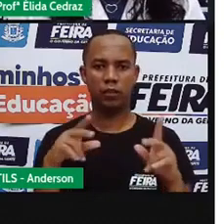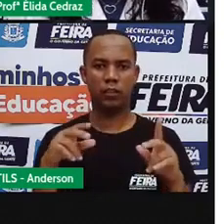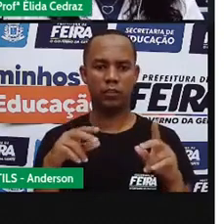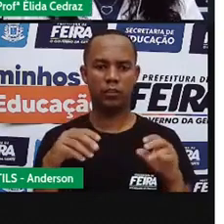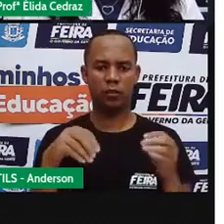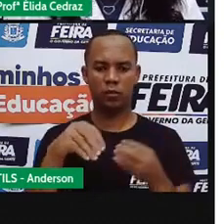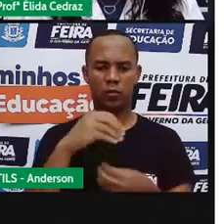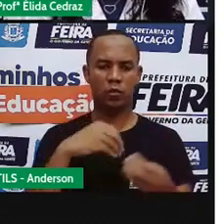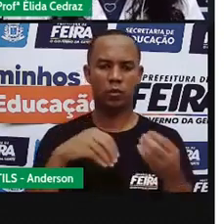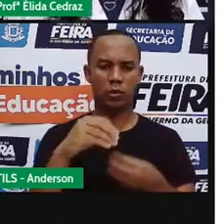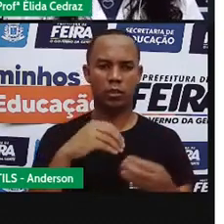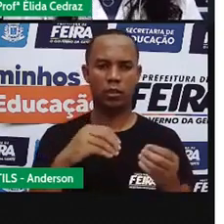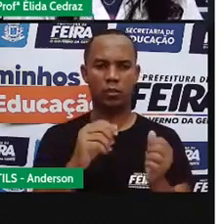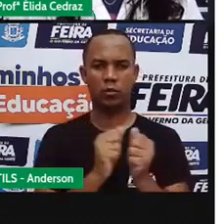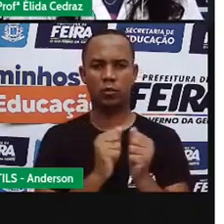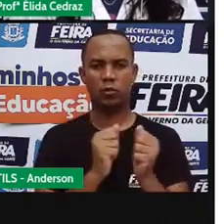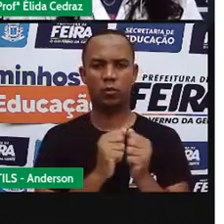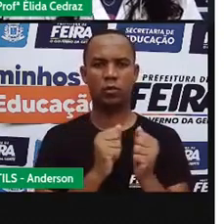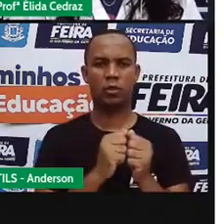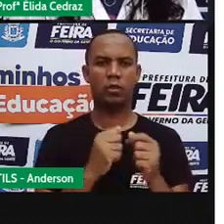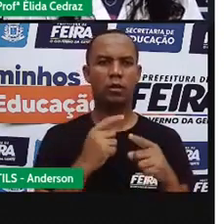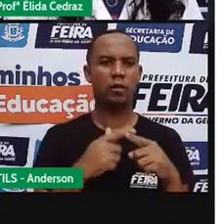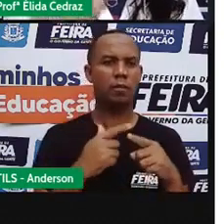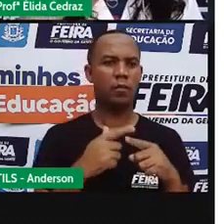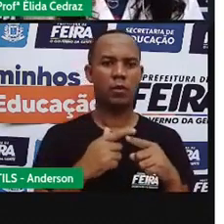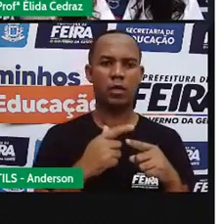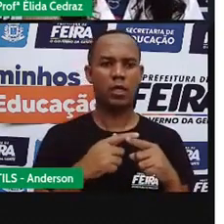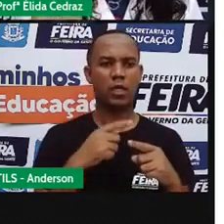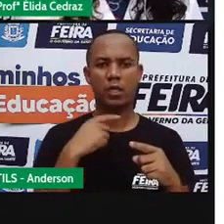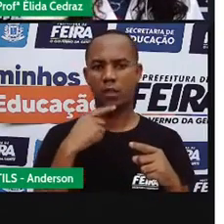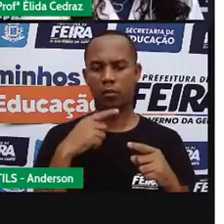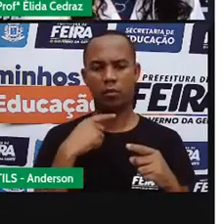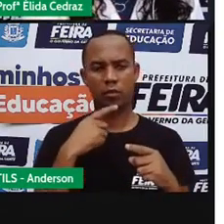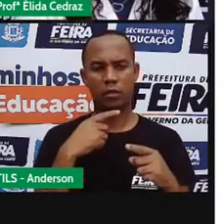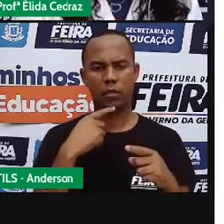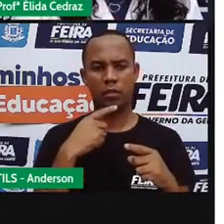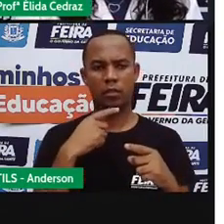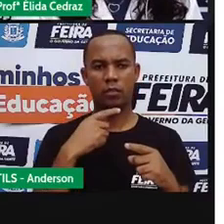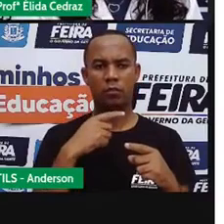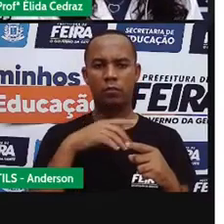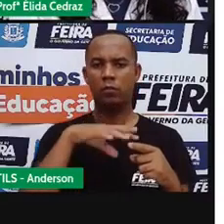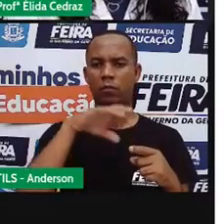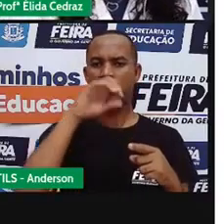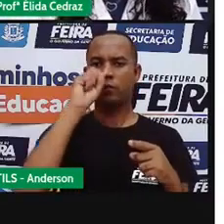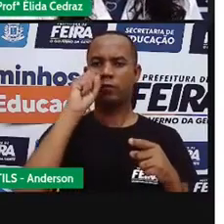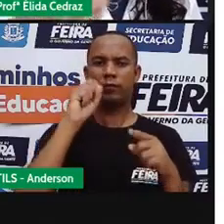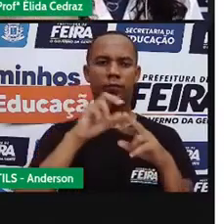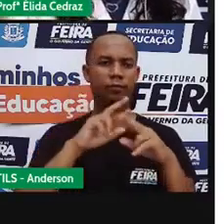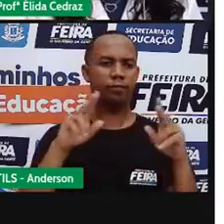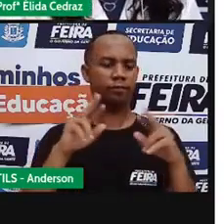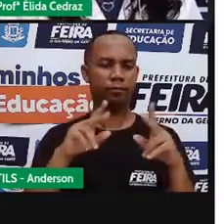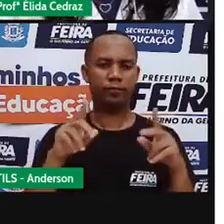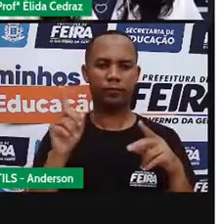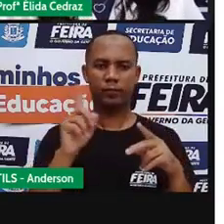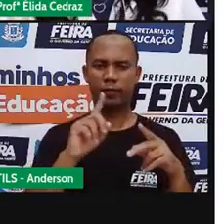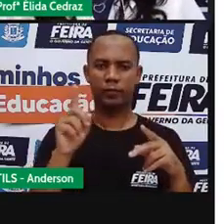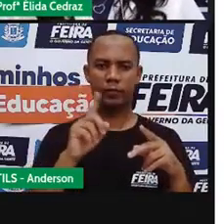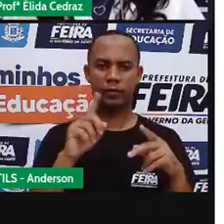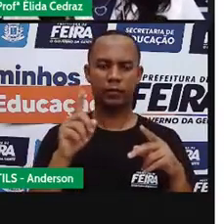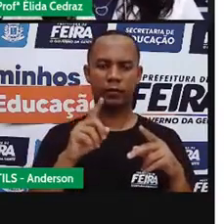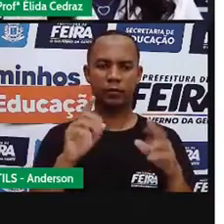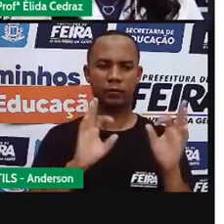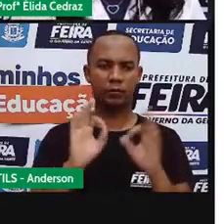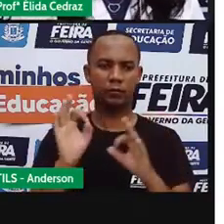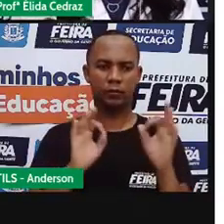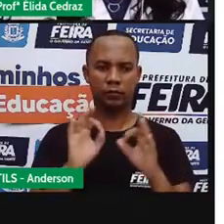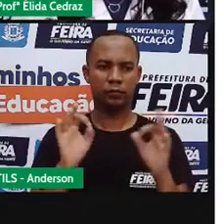muito bem os líquidos porque não permitem que o cheiro de outros produtos passem para dentro dos